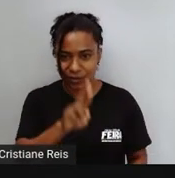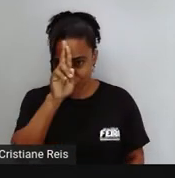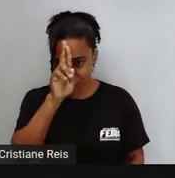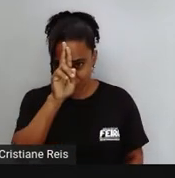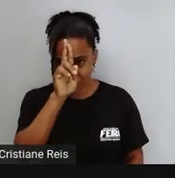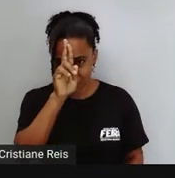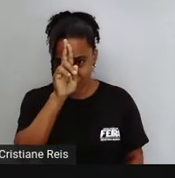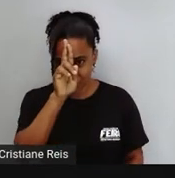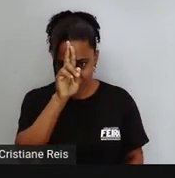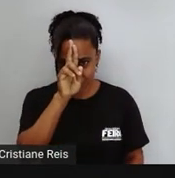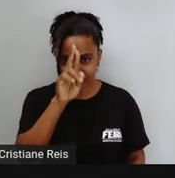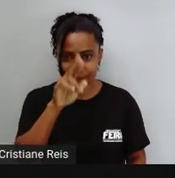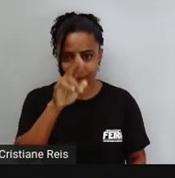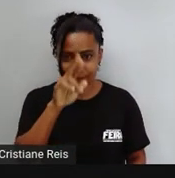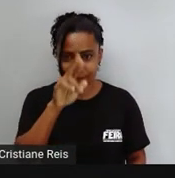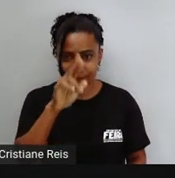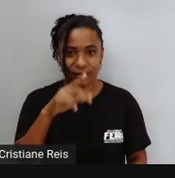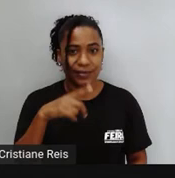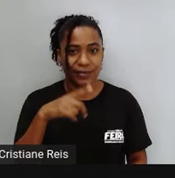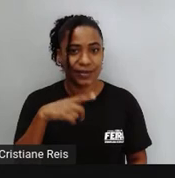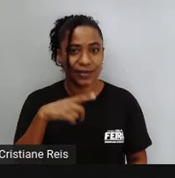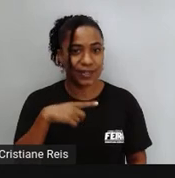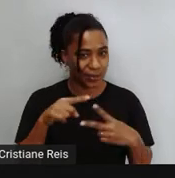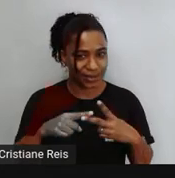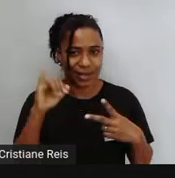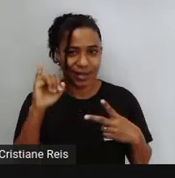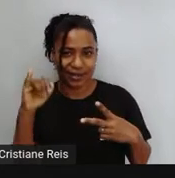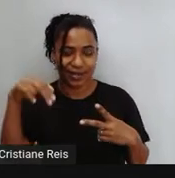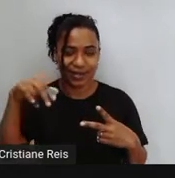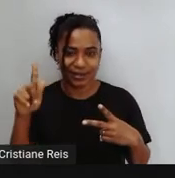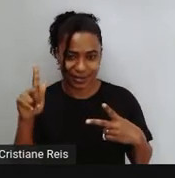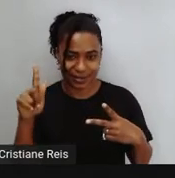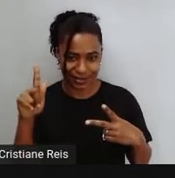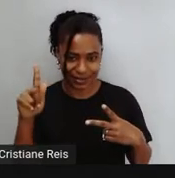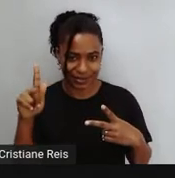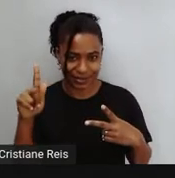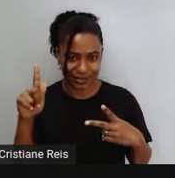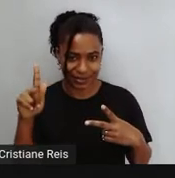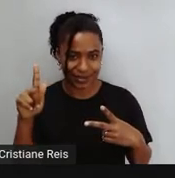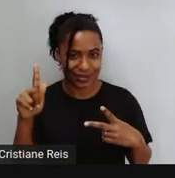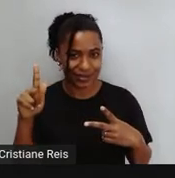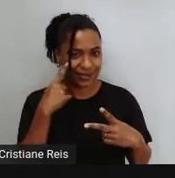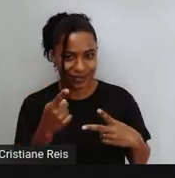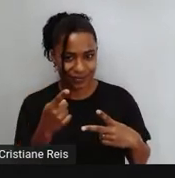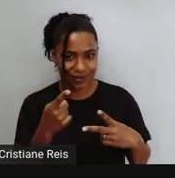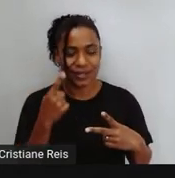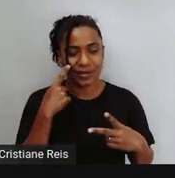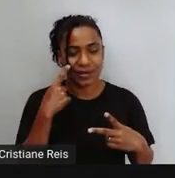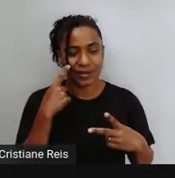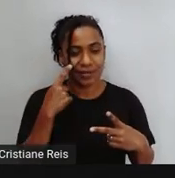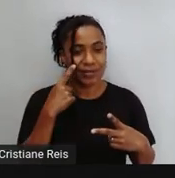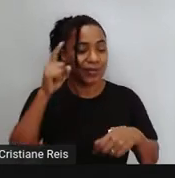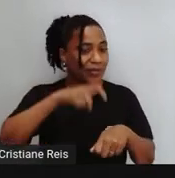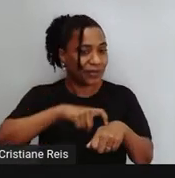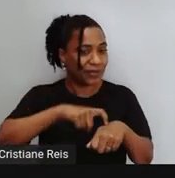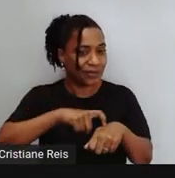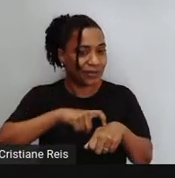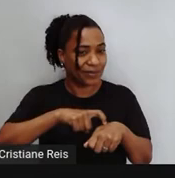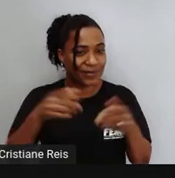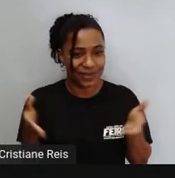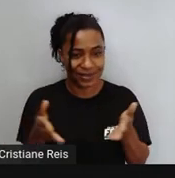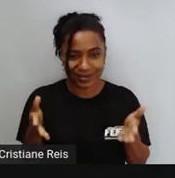ing Mas no primeiro caso Nós temos o present continuous tense